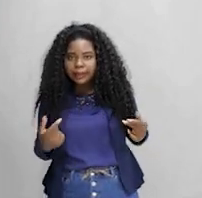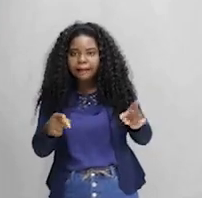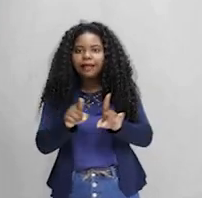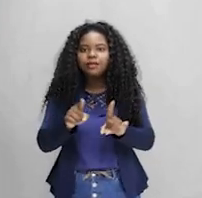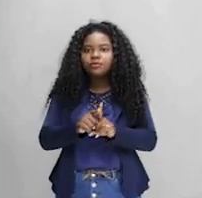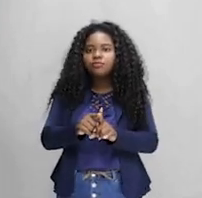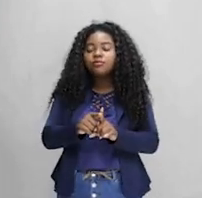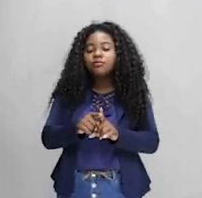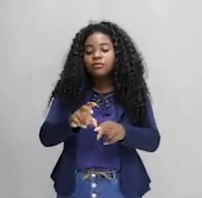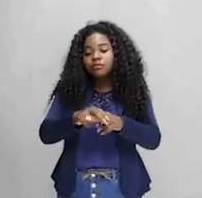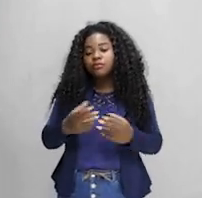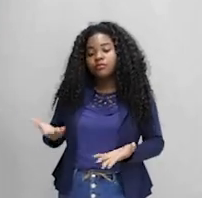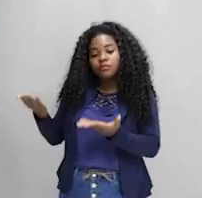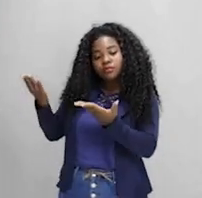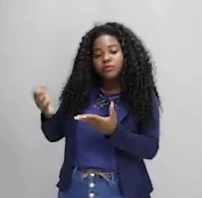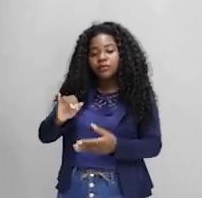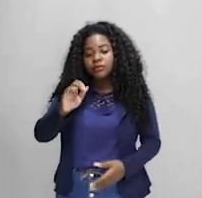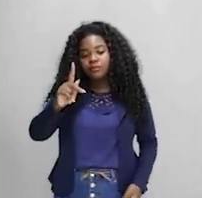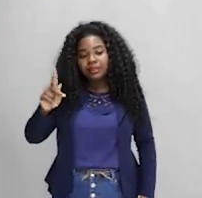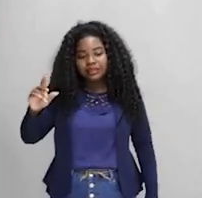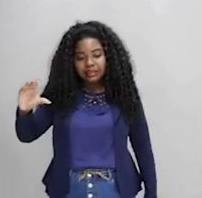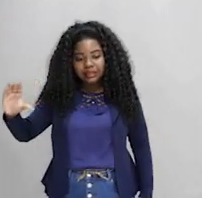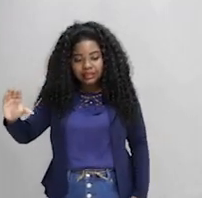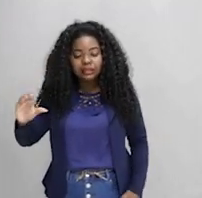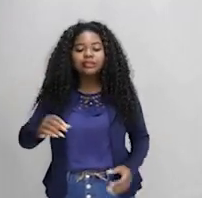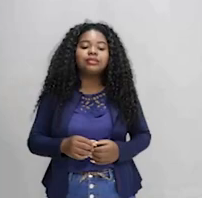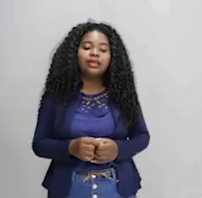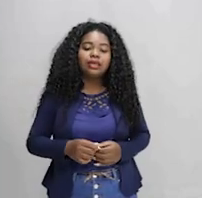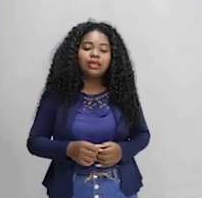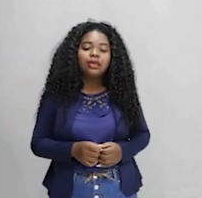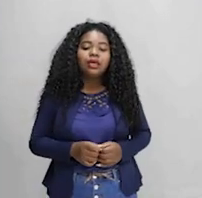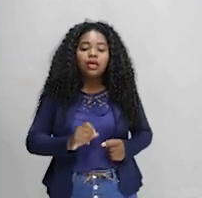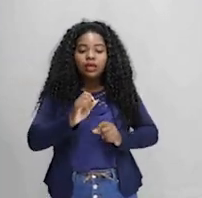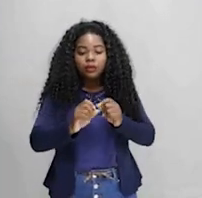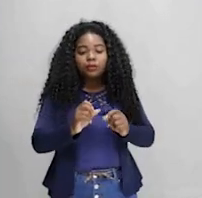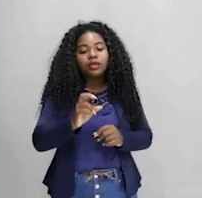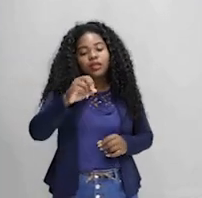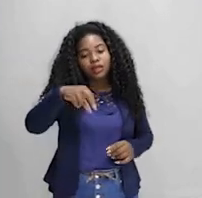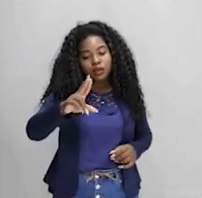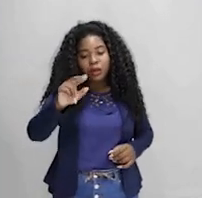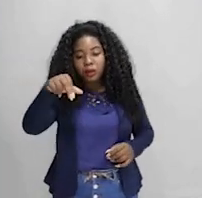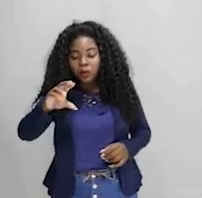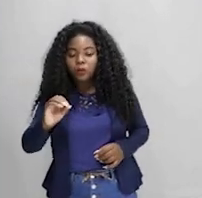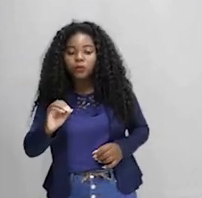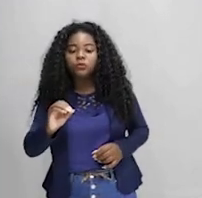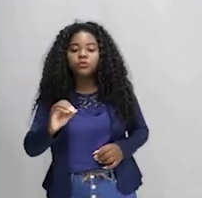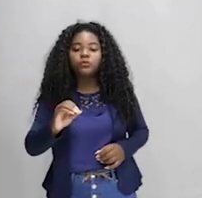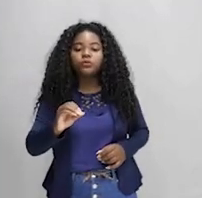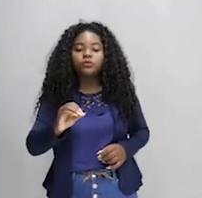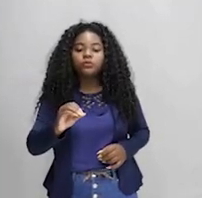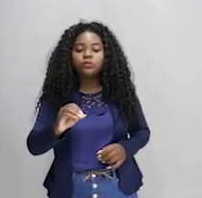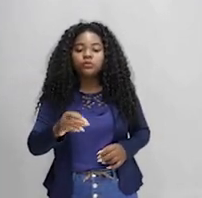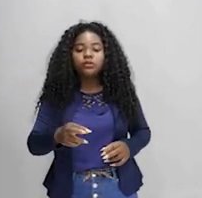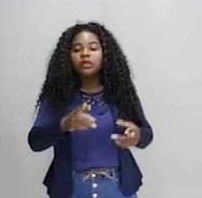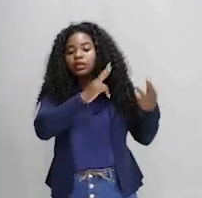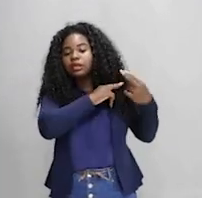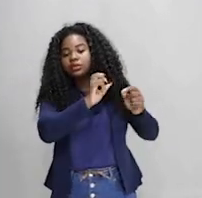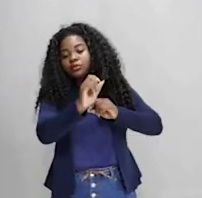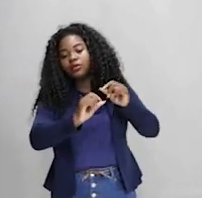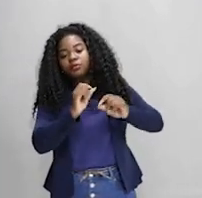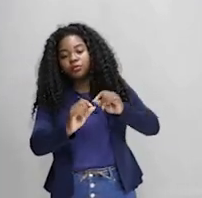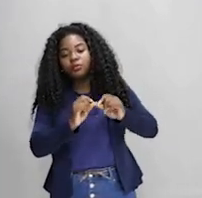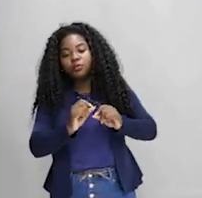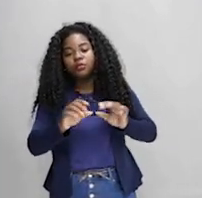E no caso do IPCC, é a agência da ONU responsável pelas questões climáticas. O IPCC tem um papel